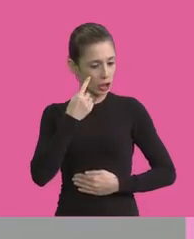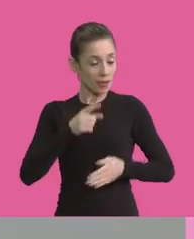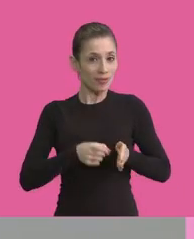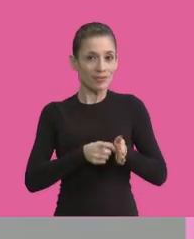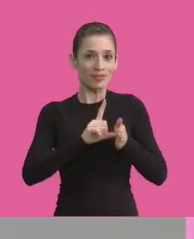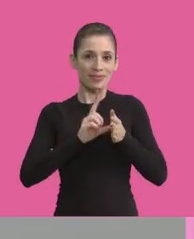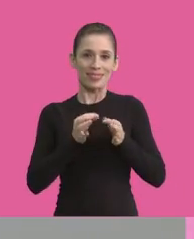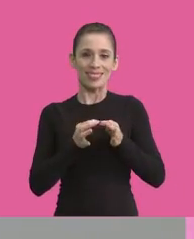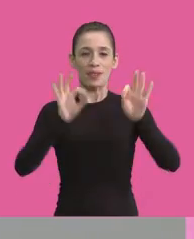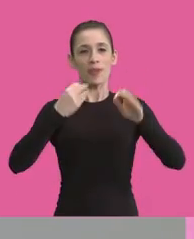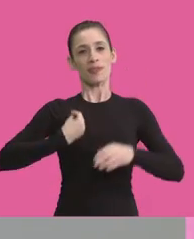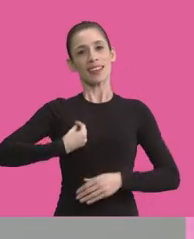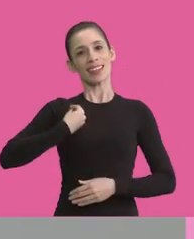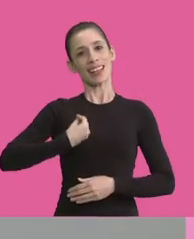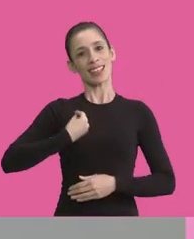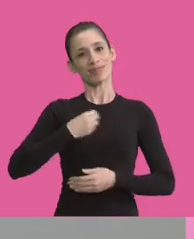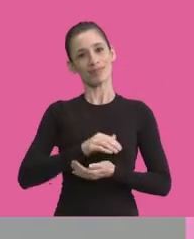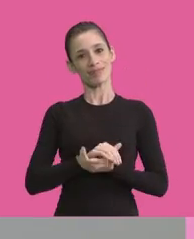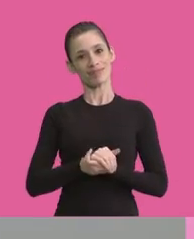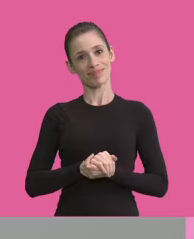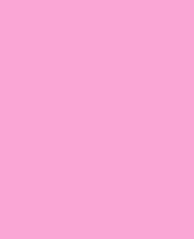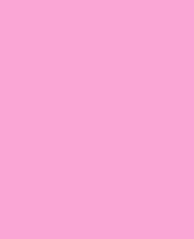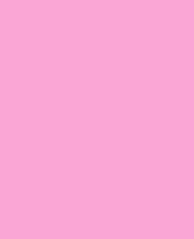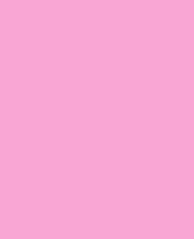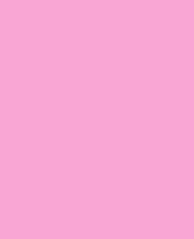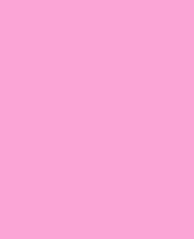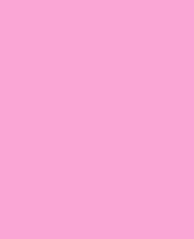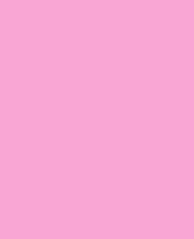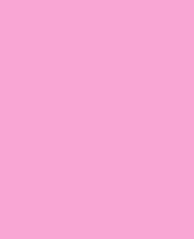o diagnóstico precoce salva vidas.